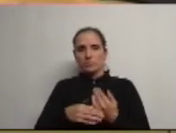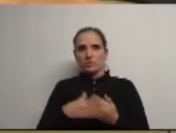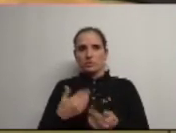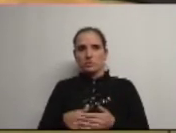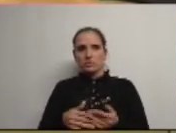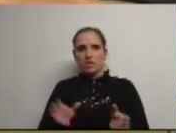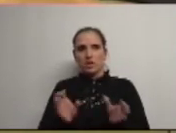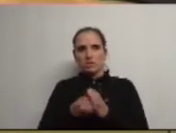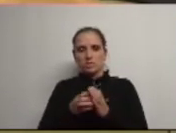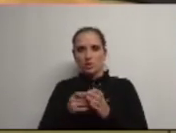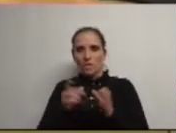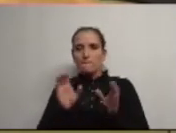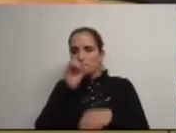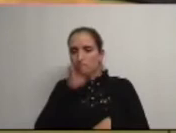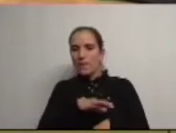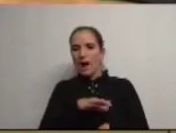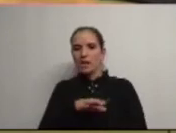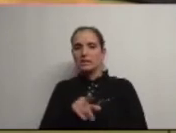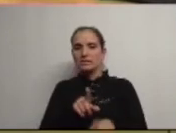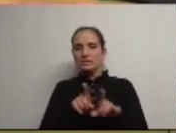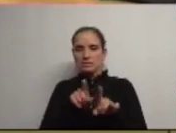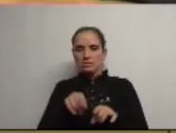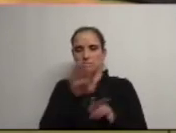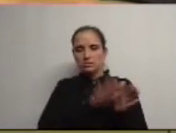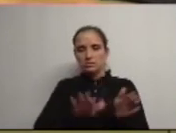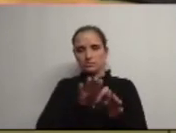do parque empresarial àquela